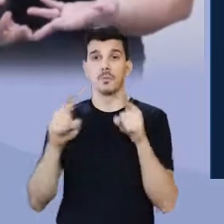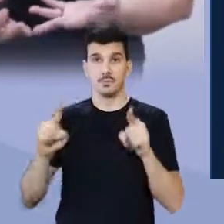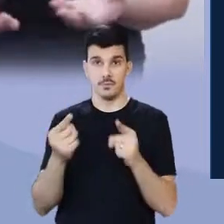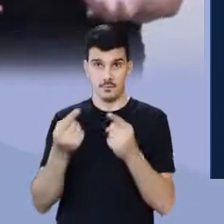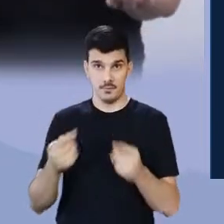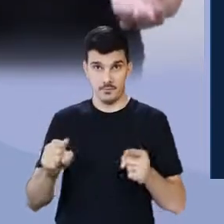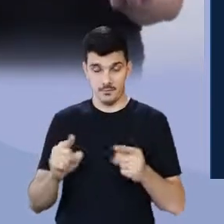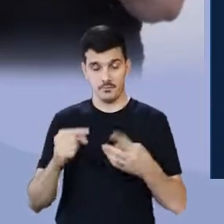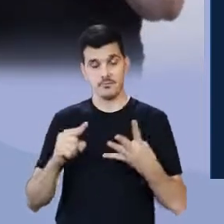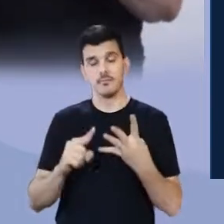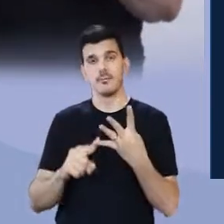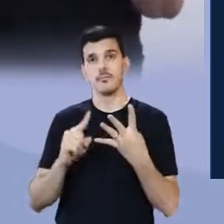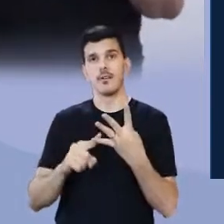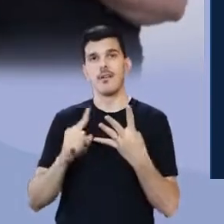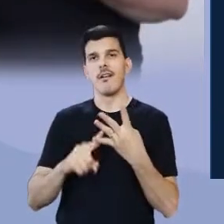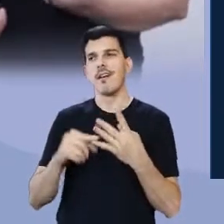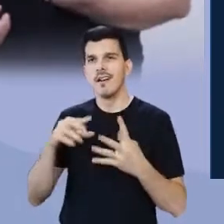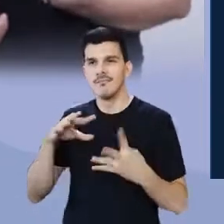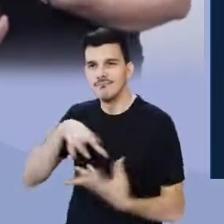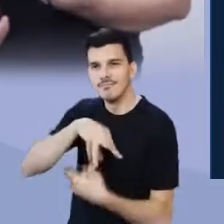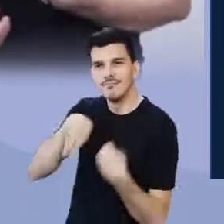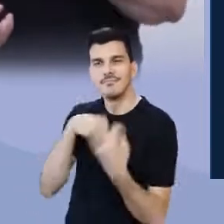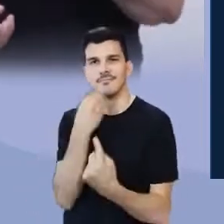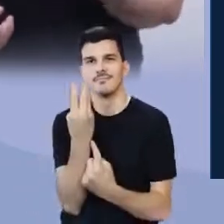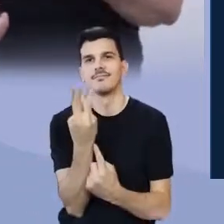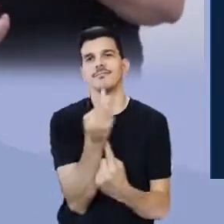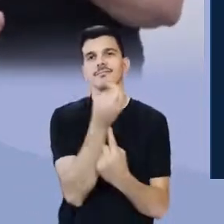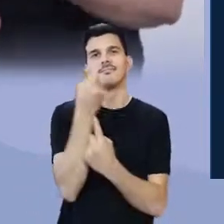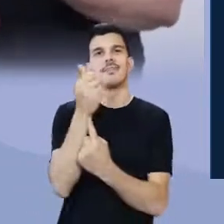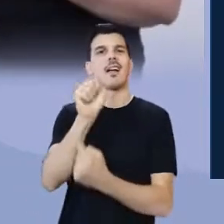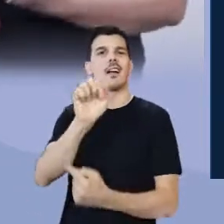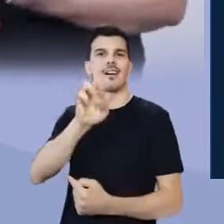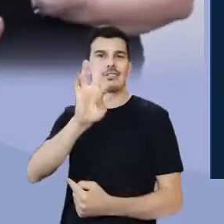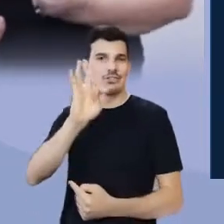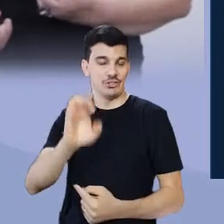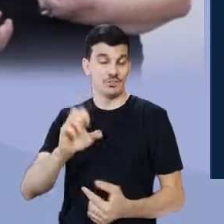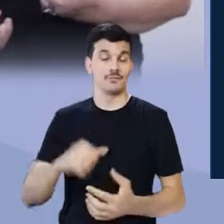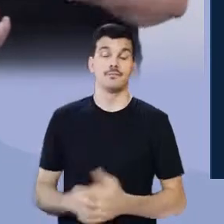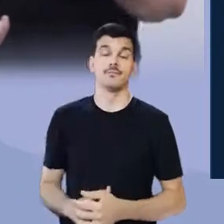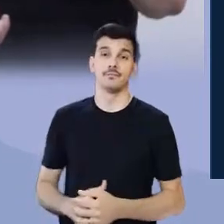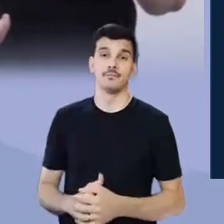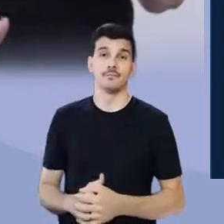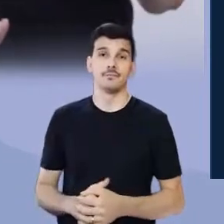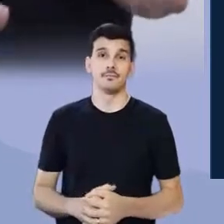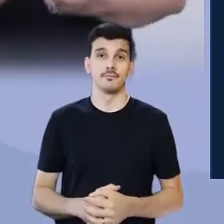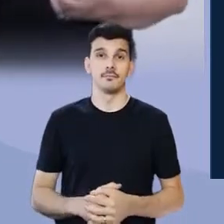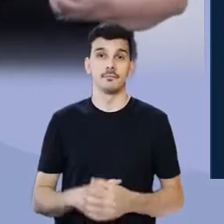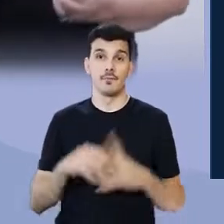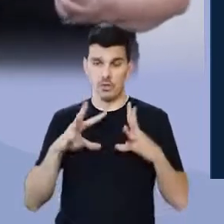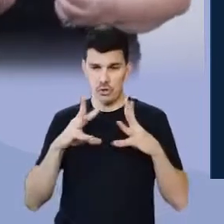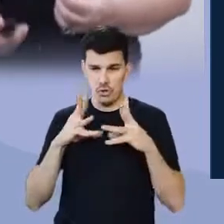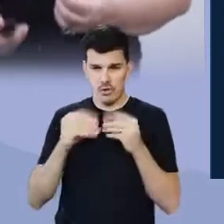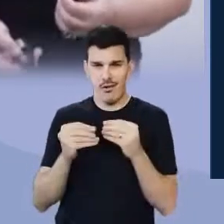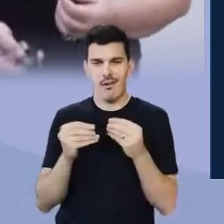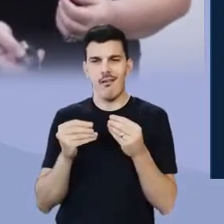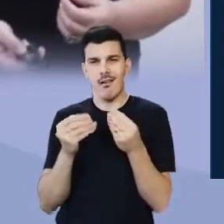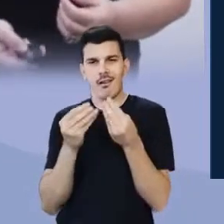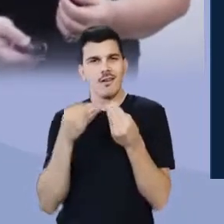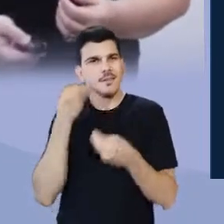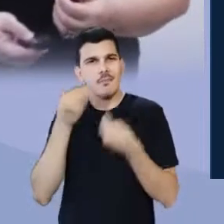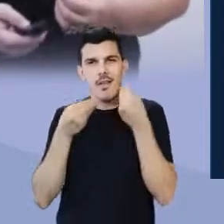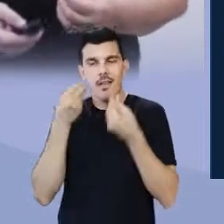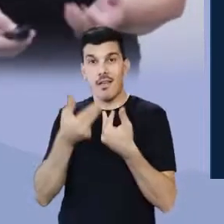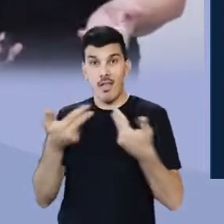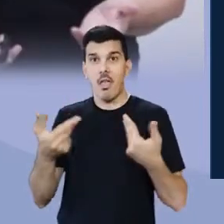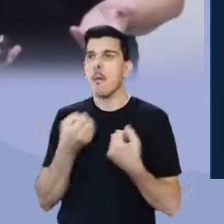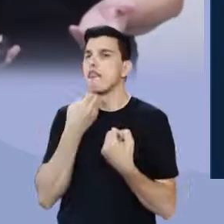ou a partir da própria arte, da formalidade da arte. Todo experimentalismo